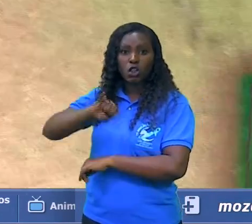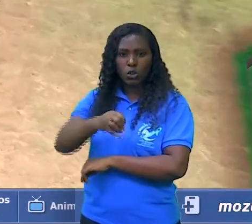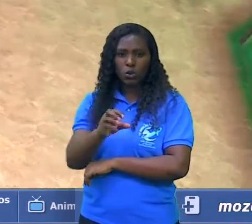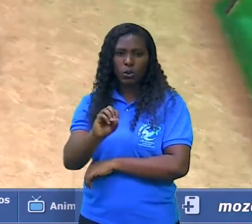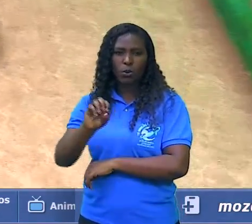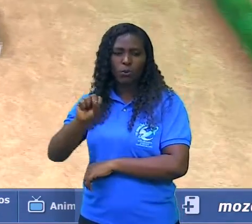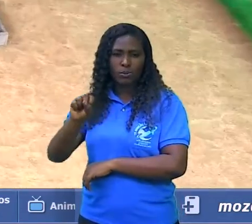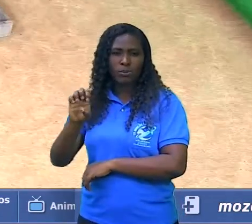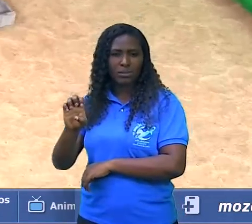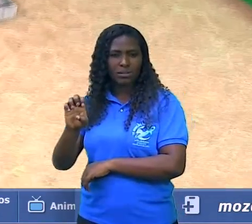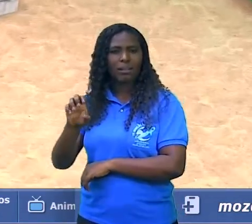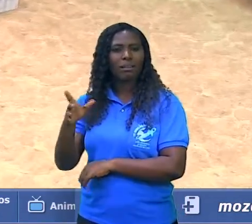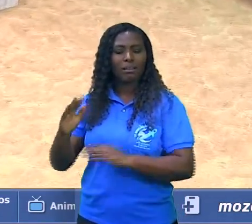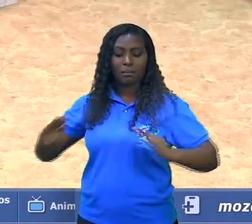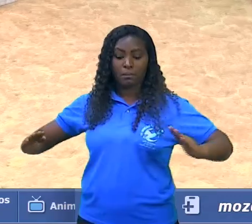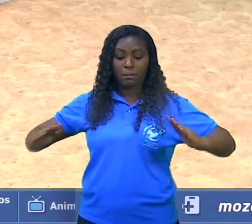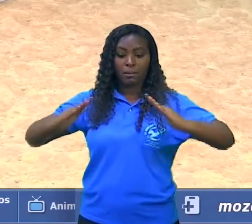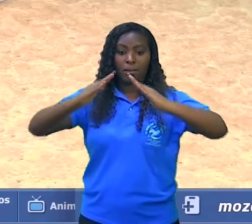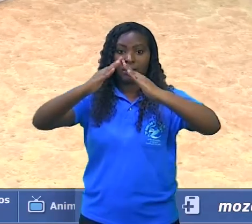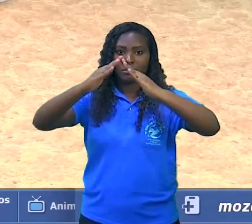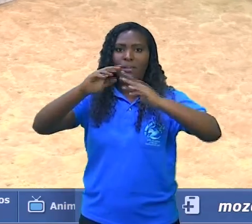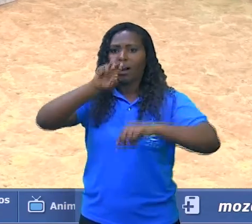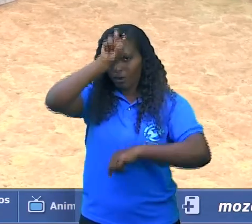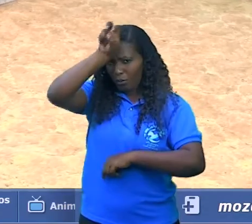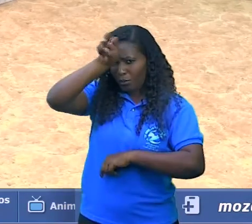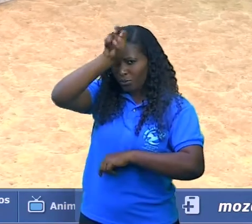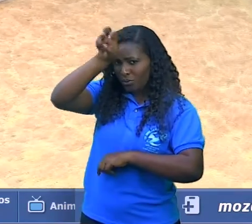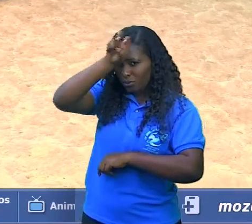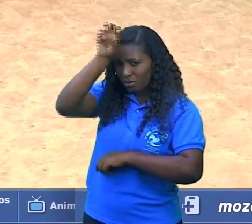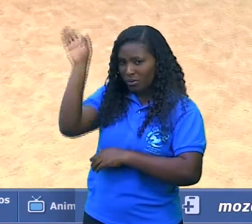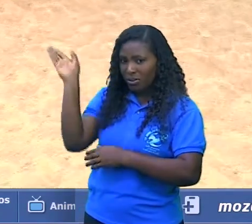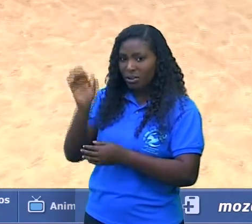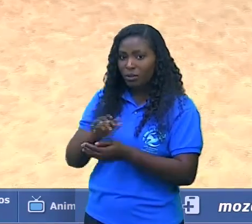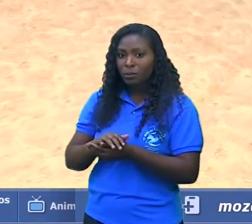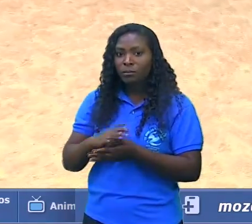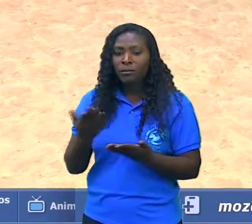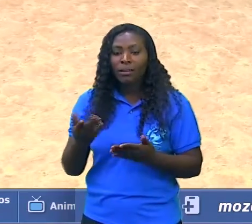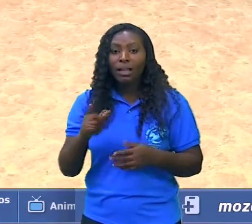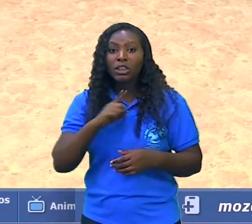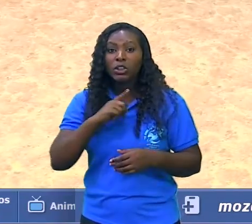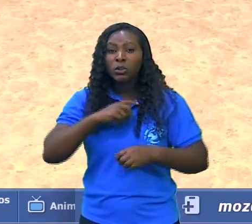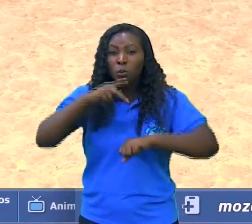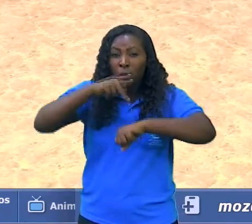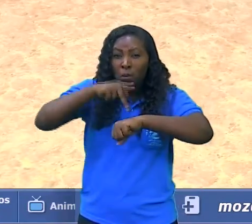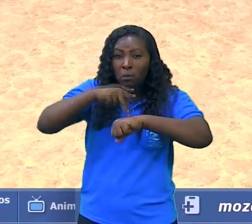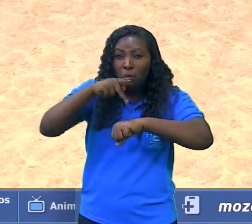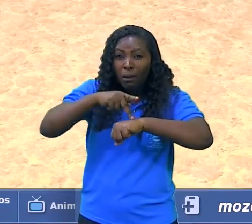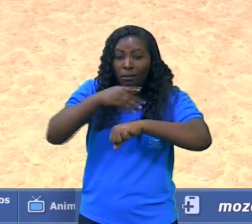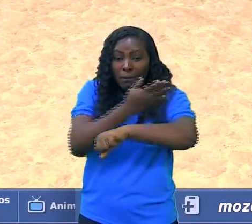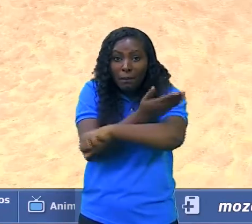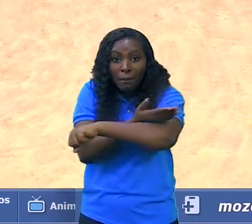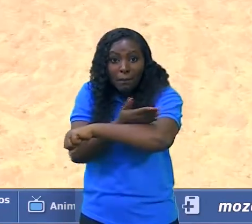ela era coberta por um mármore branco e no topo